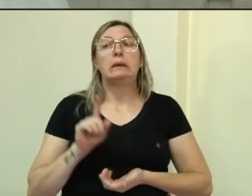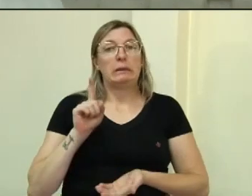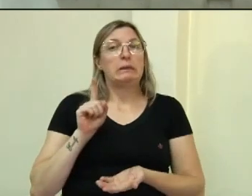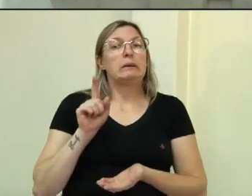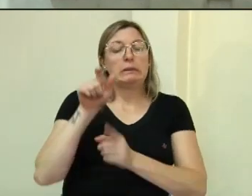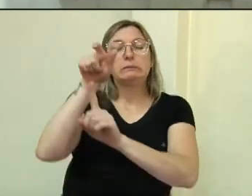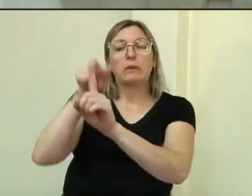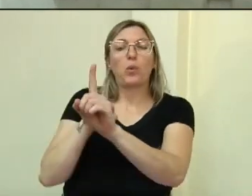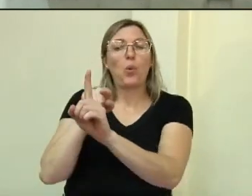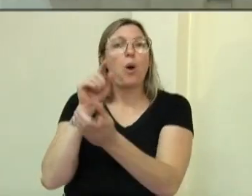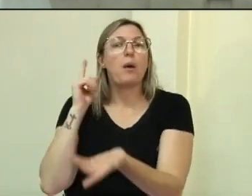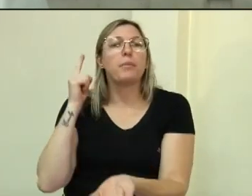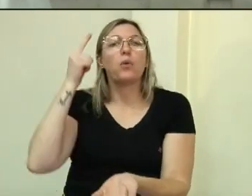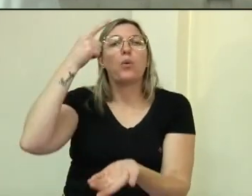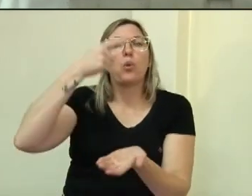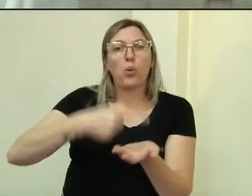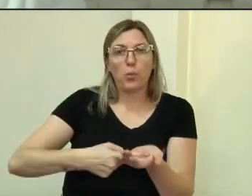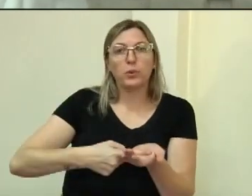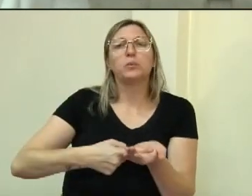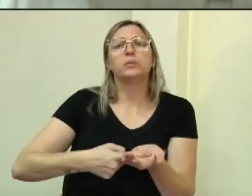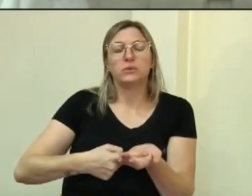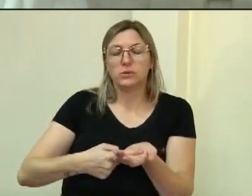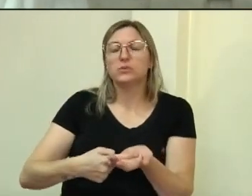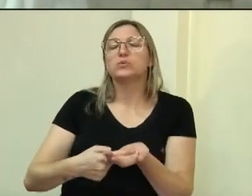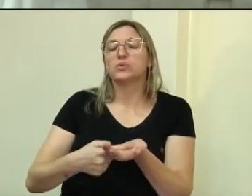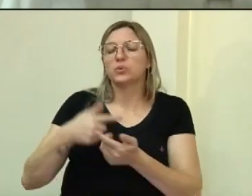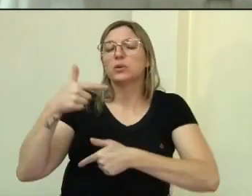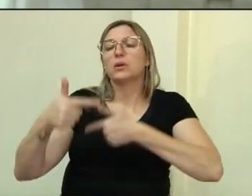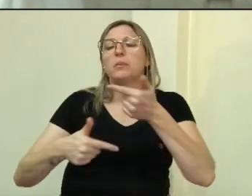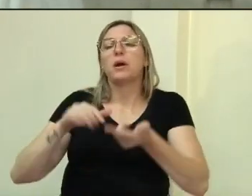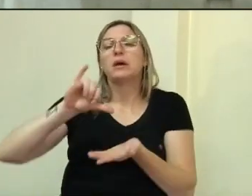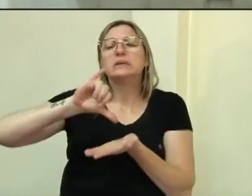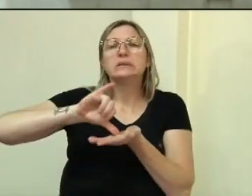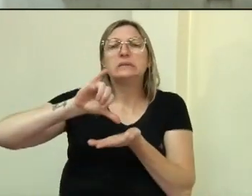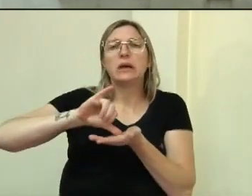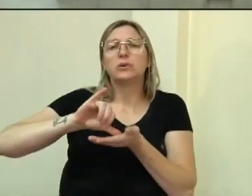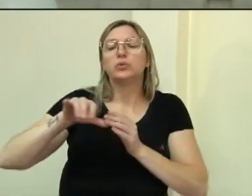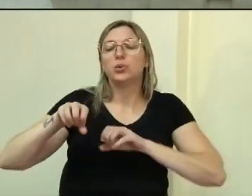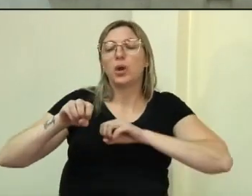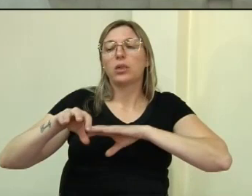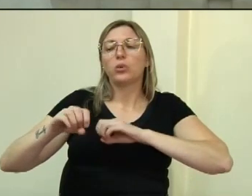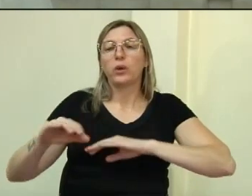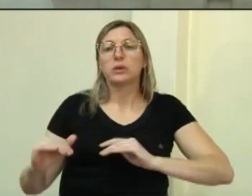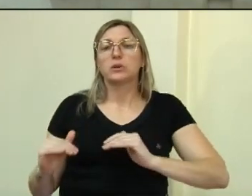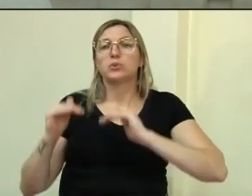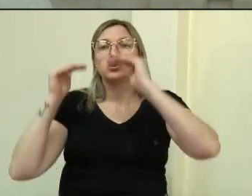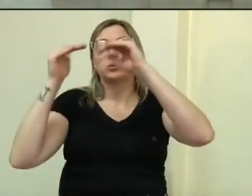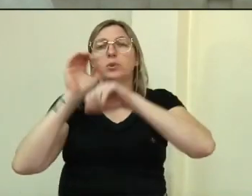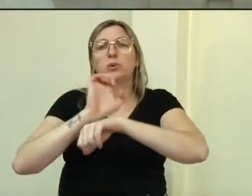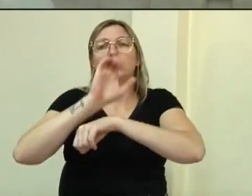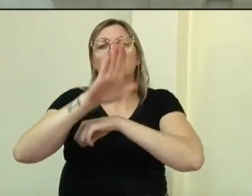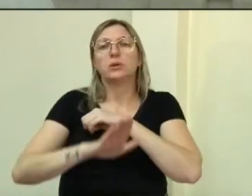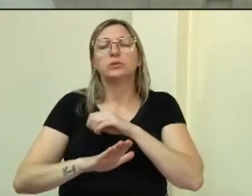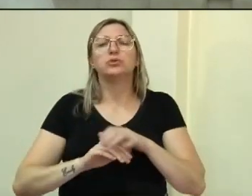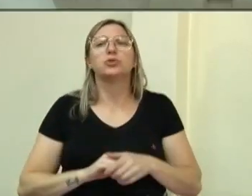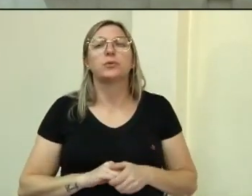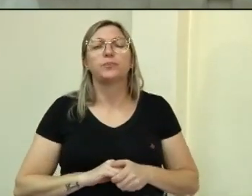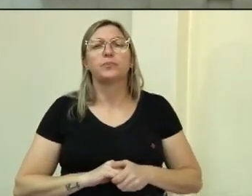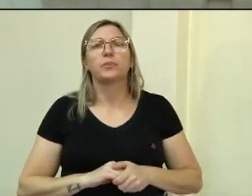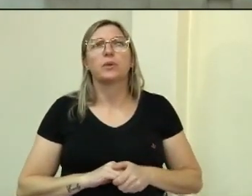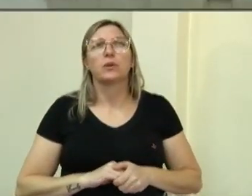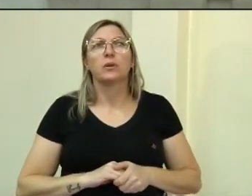de Ensino Superior de Erechim, a trabalhar, depois que foi